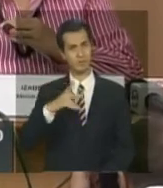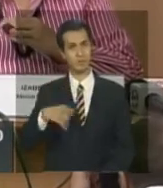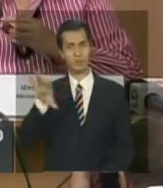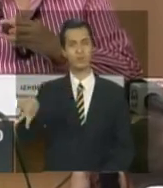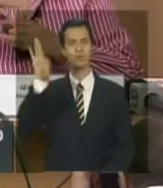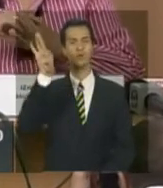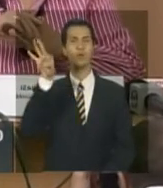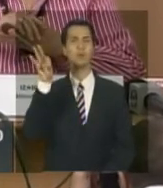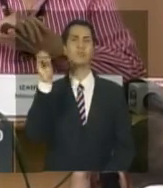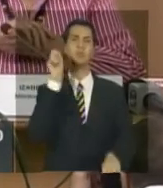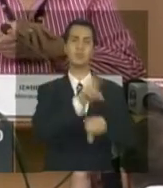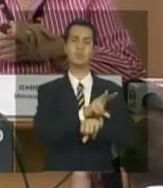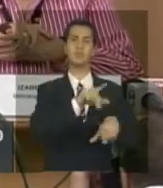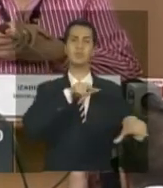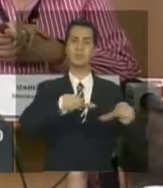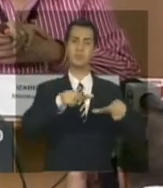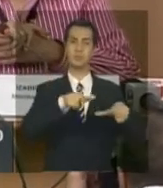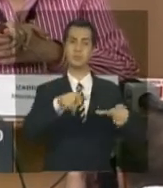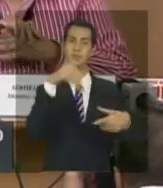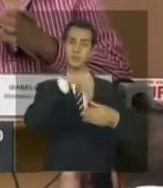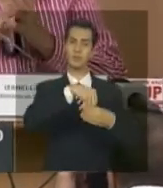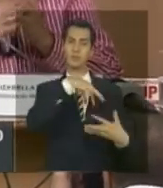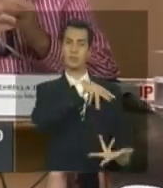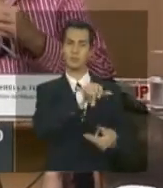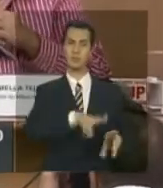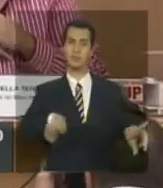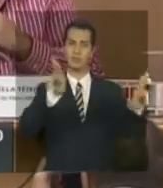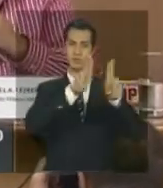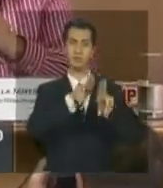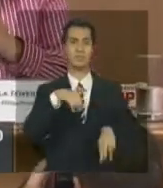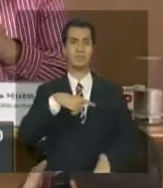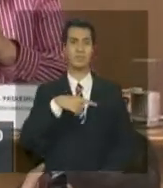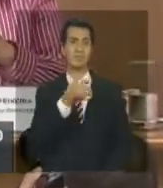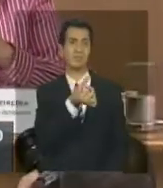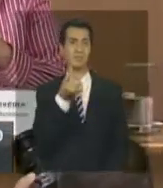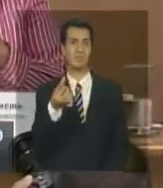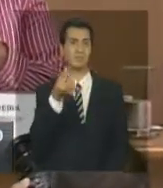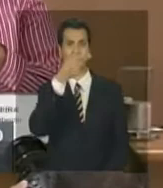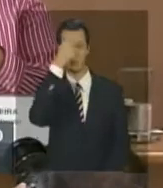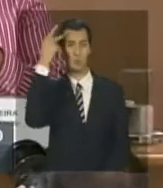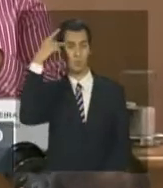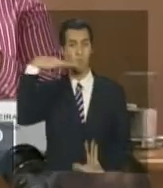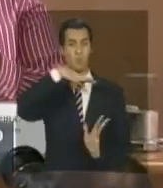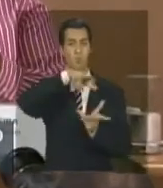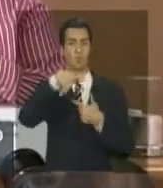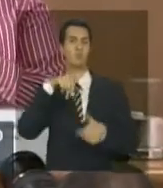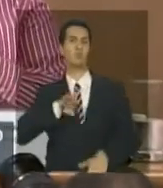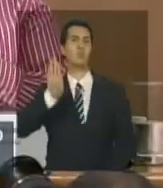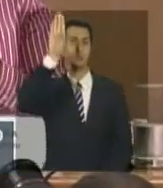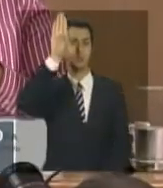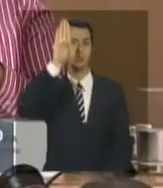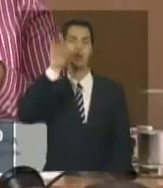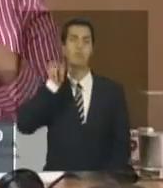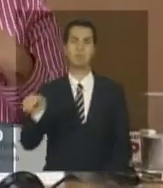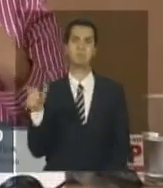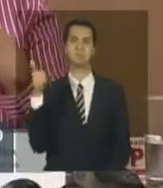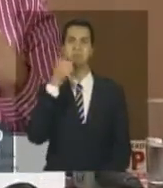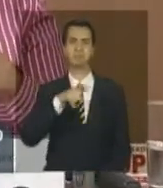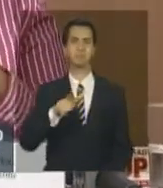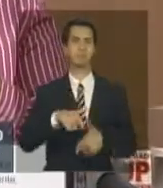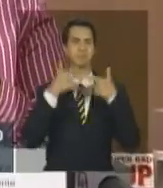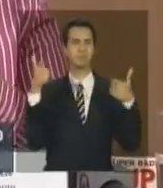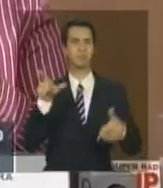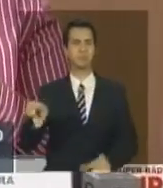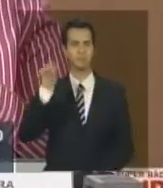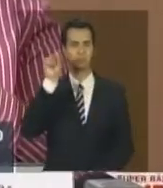selecionado por mérito num concurso com 66 pessoas no mundo e uma coisa que eu me